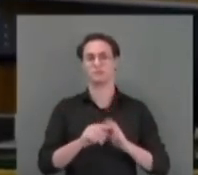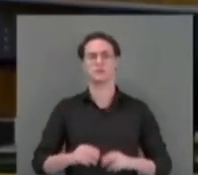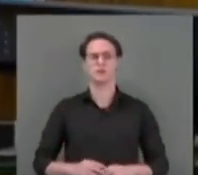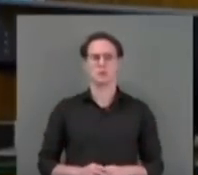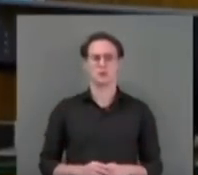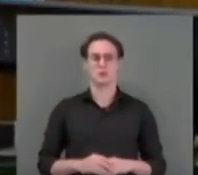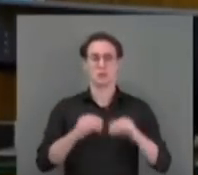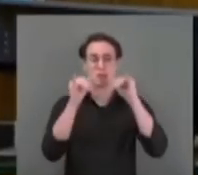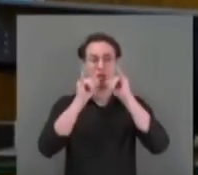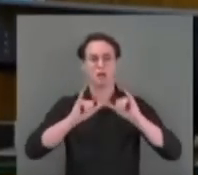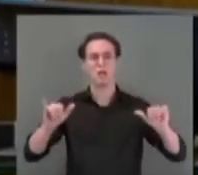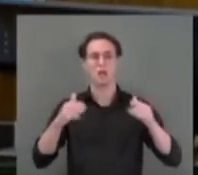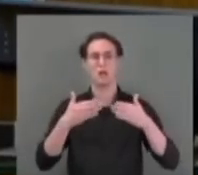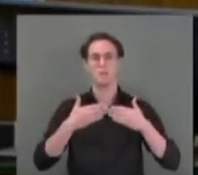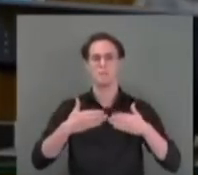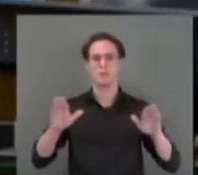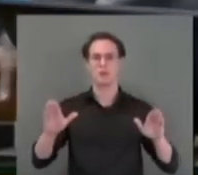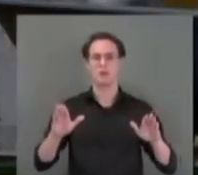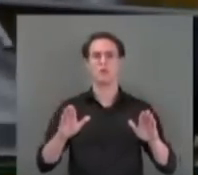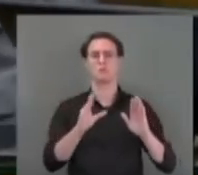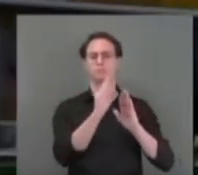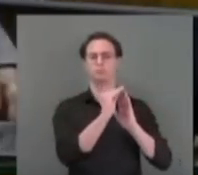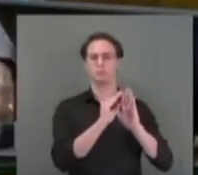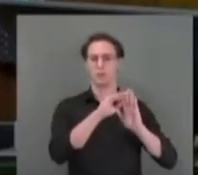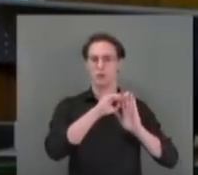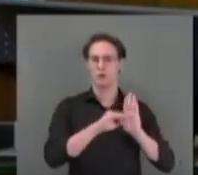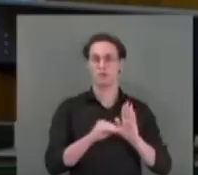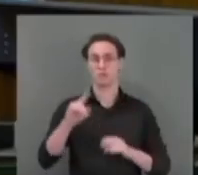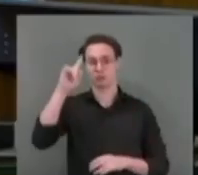Declaro aberta a ordem do dia.